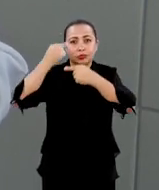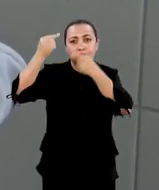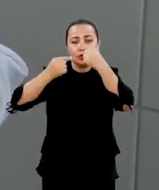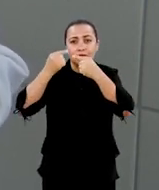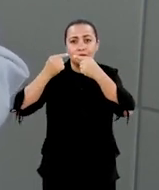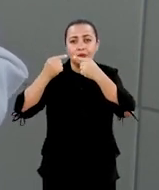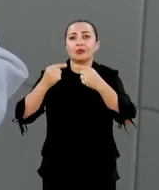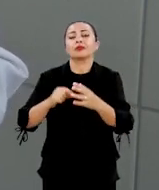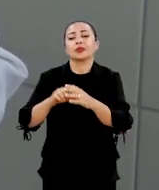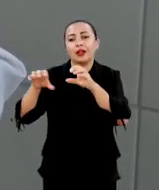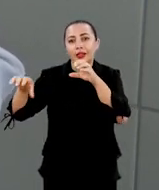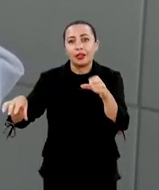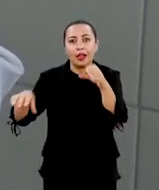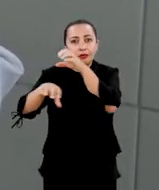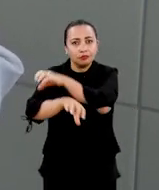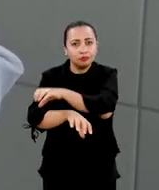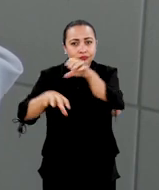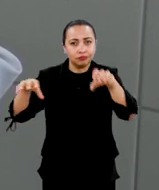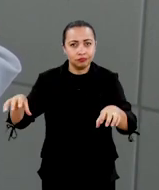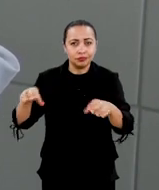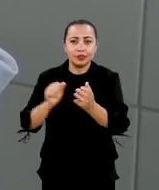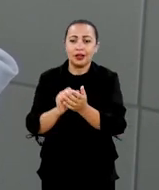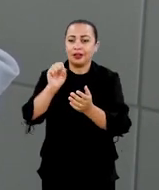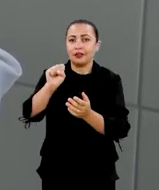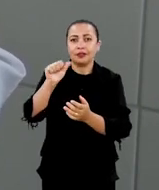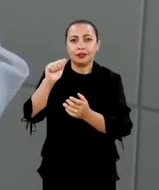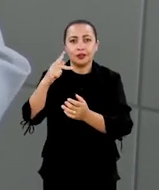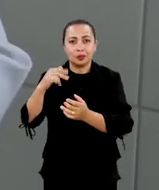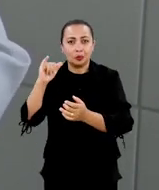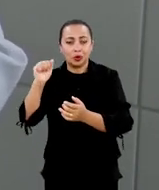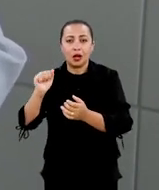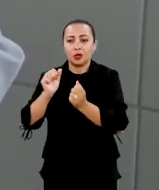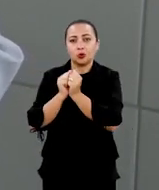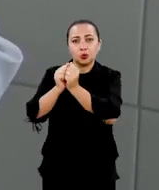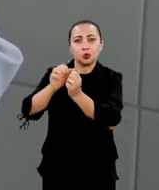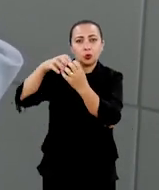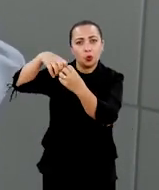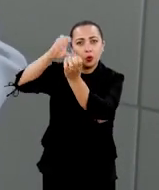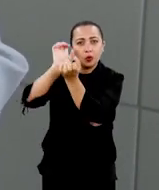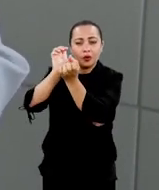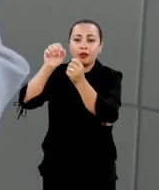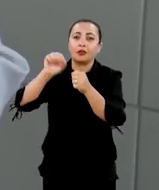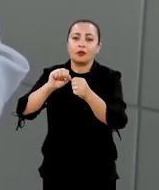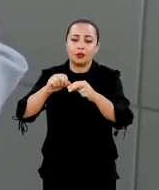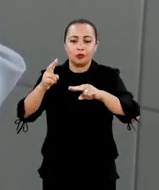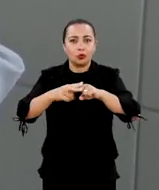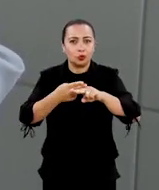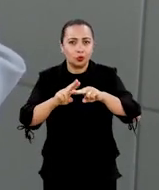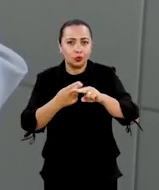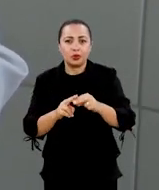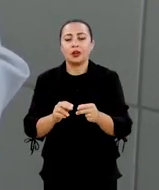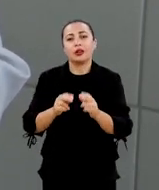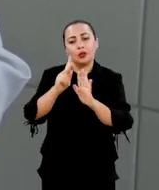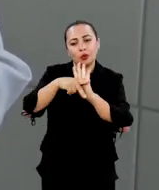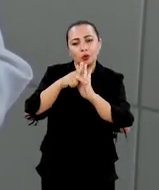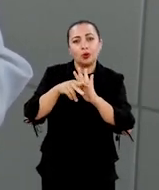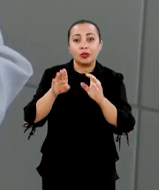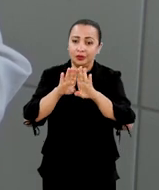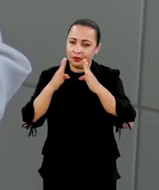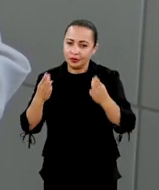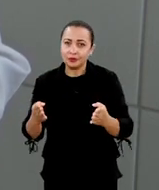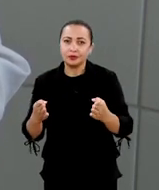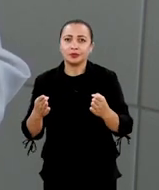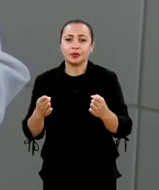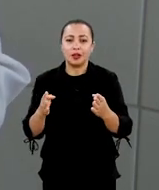da Mata Atlântica, do sistema cabruca, que é a sapucaia e o cacau, na elaboração de chocolate e um